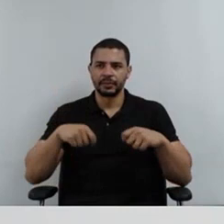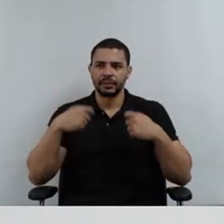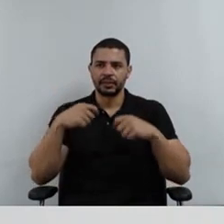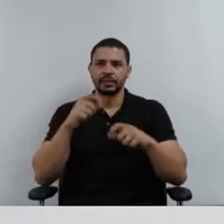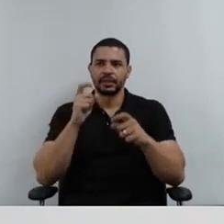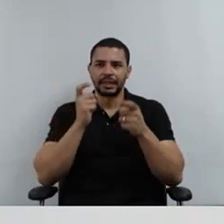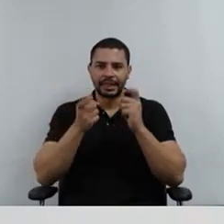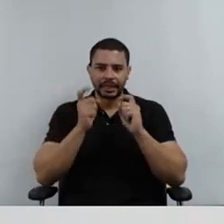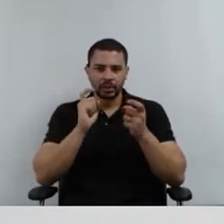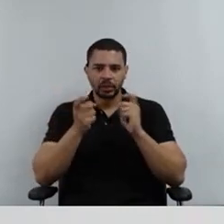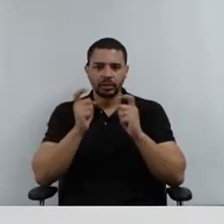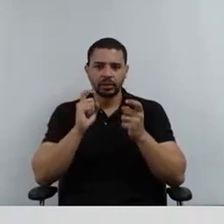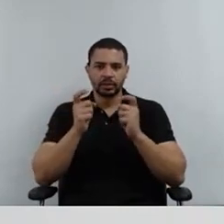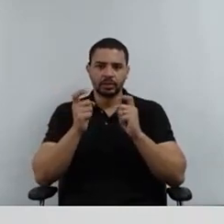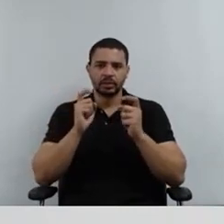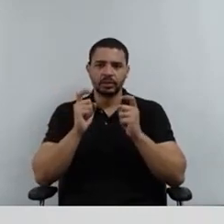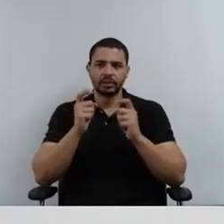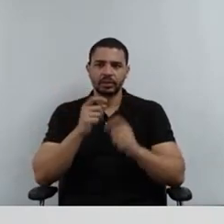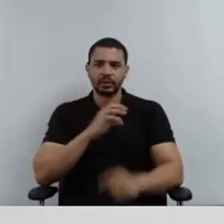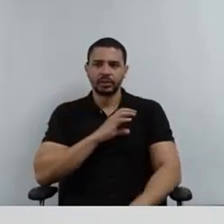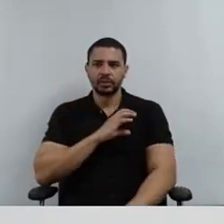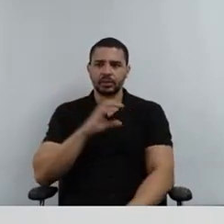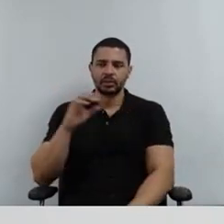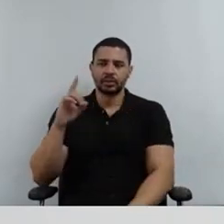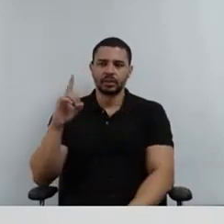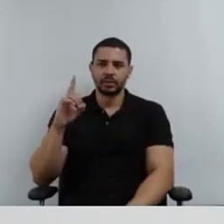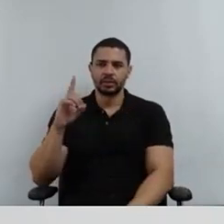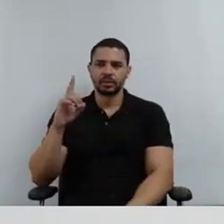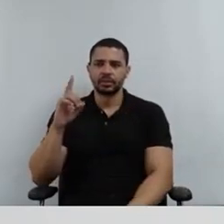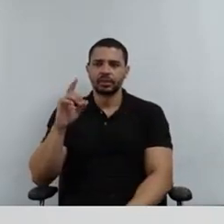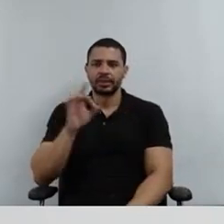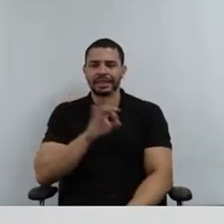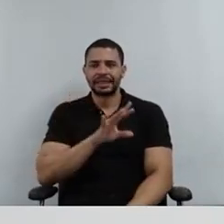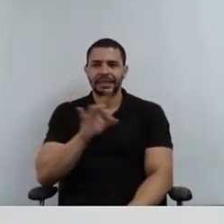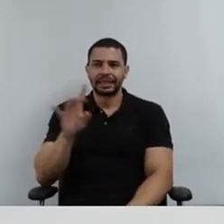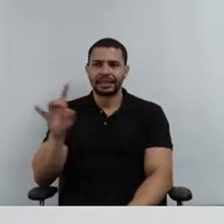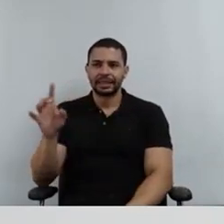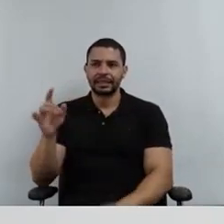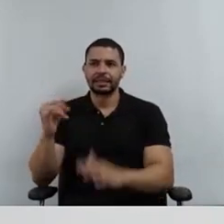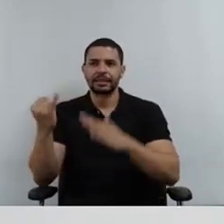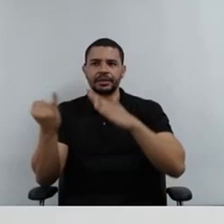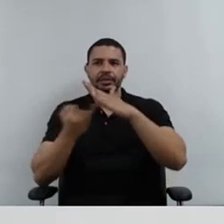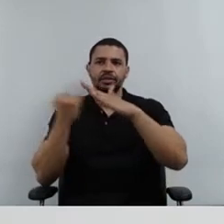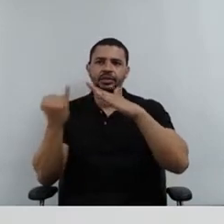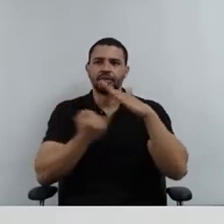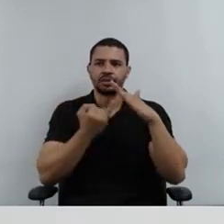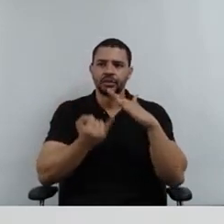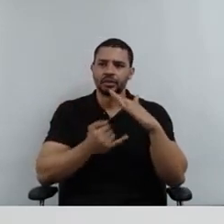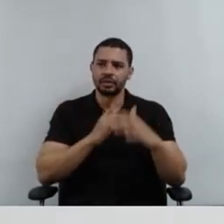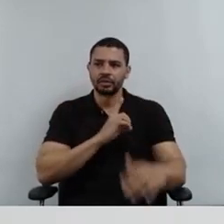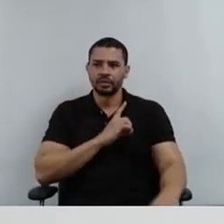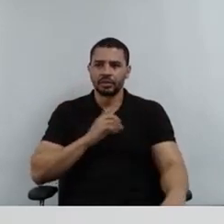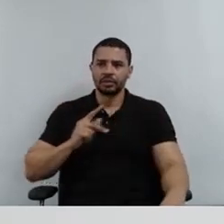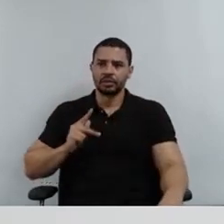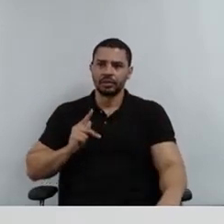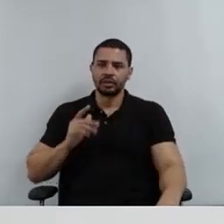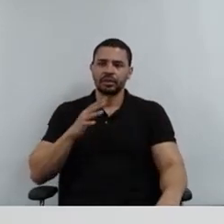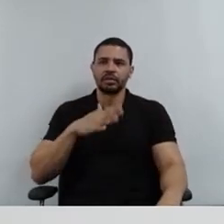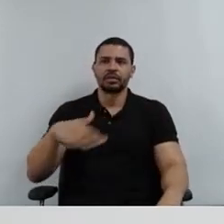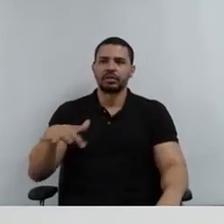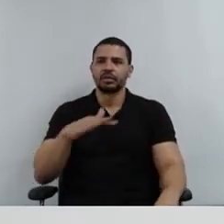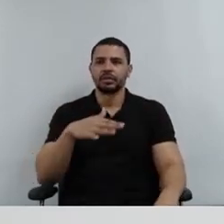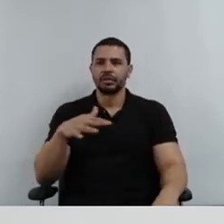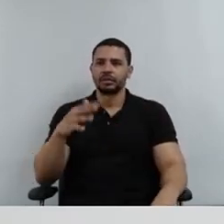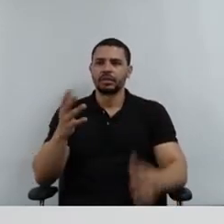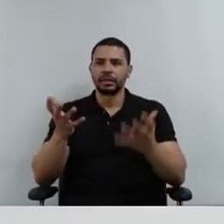os coordenadores da instituição, Defensoria Pública Geral, a administração. Quero ouvir muito